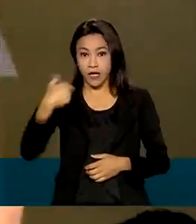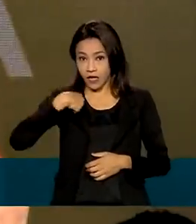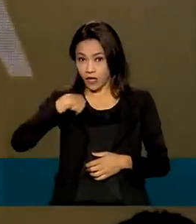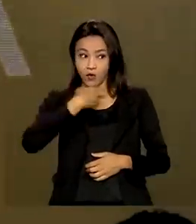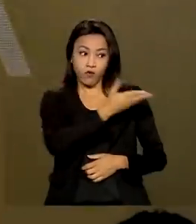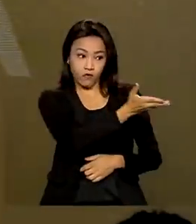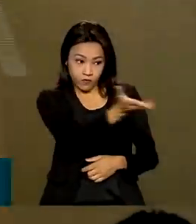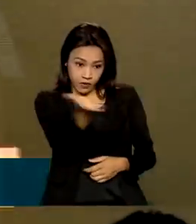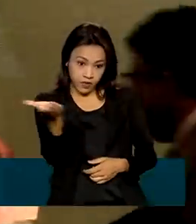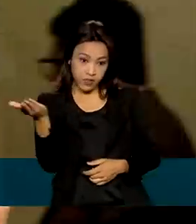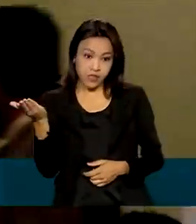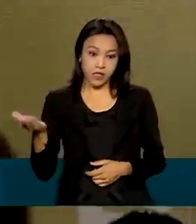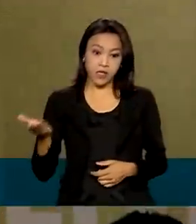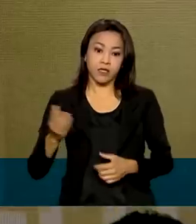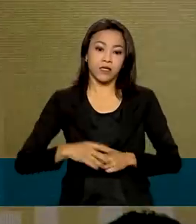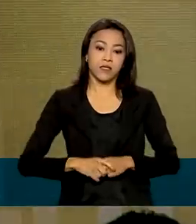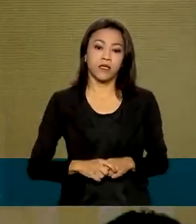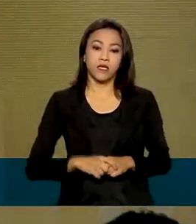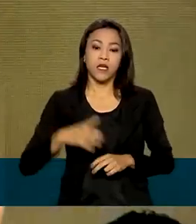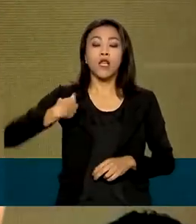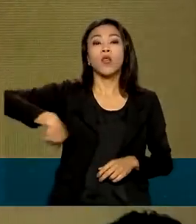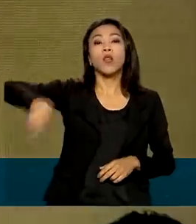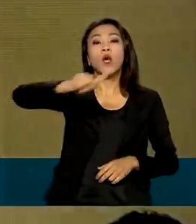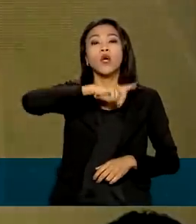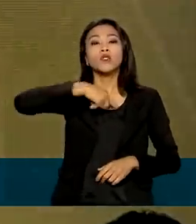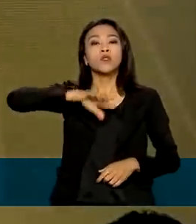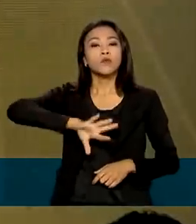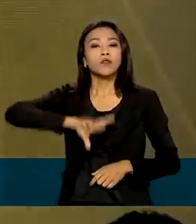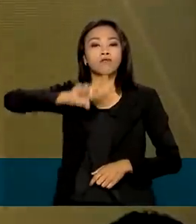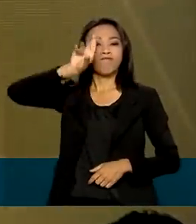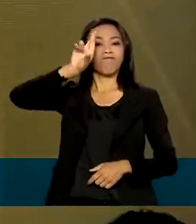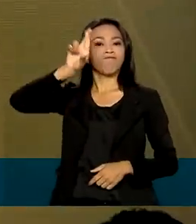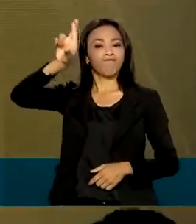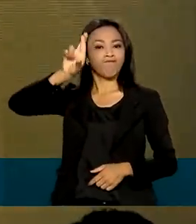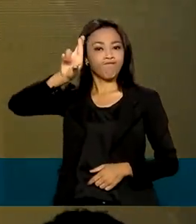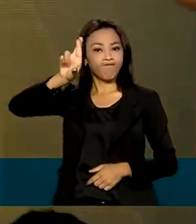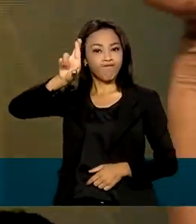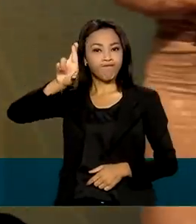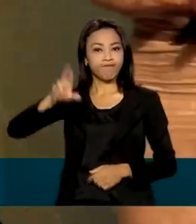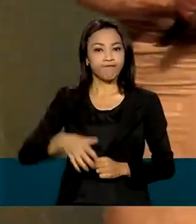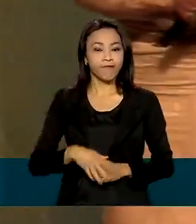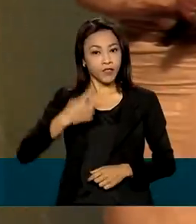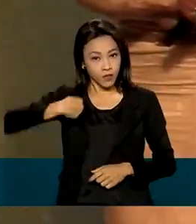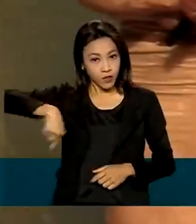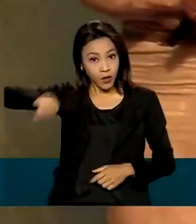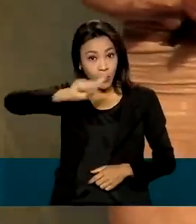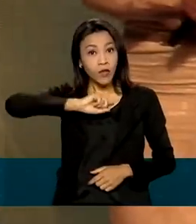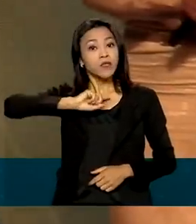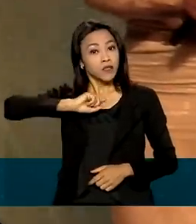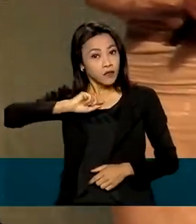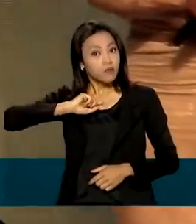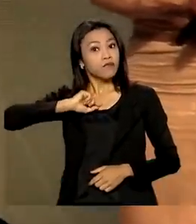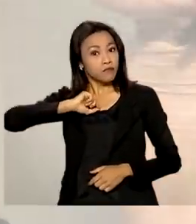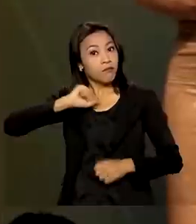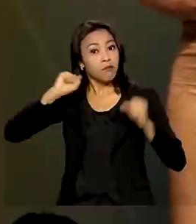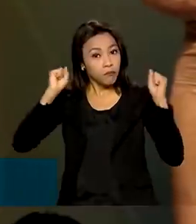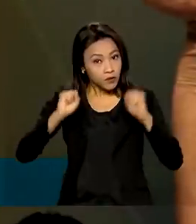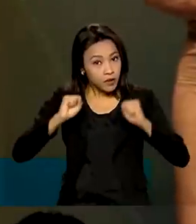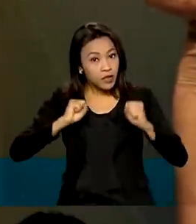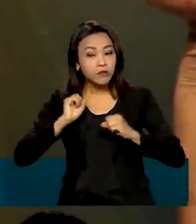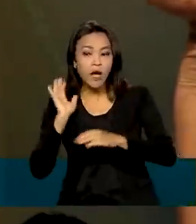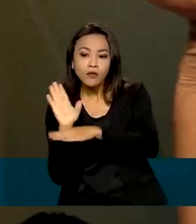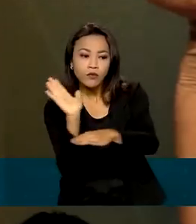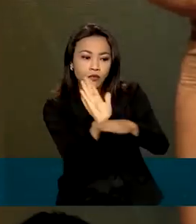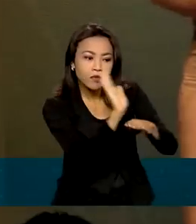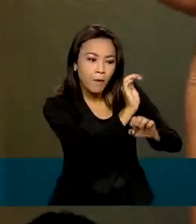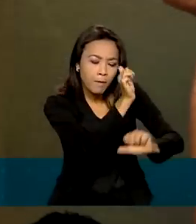todos aqui, nós somos líderes. Nós somos agentes de mudança aqui no Brasil. A gente